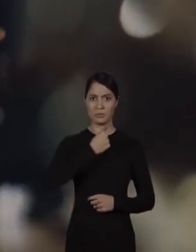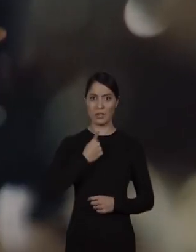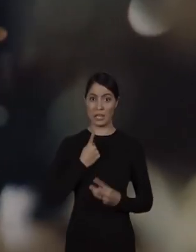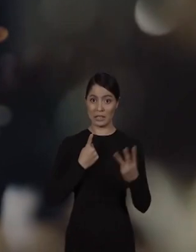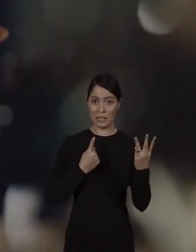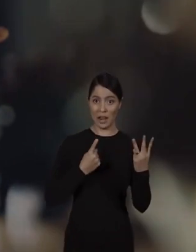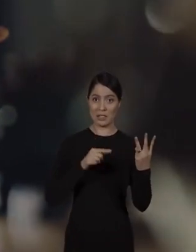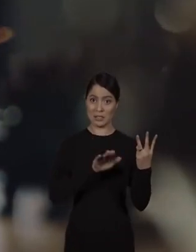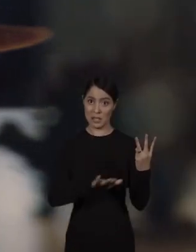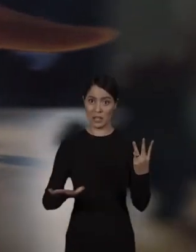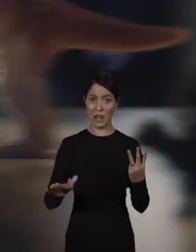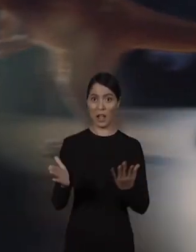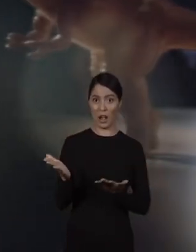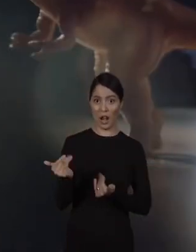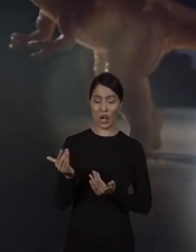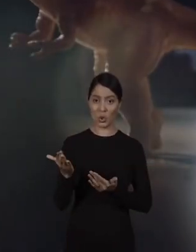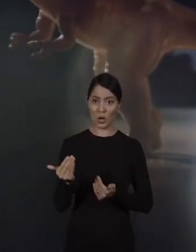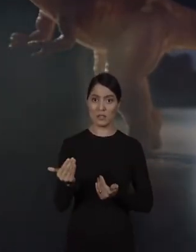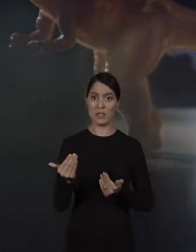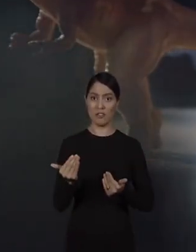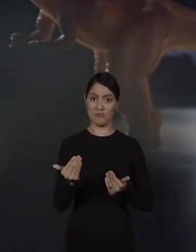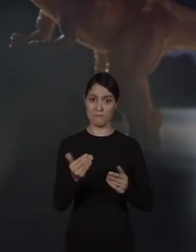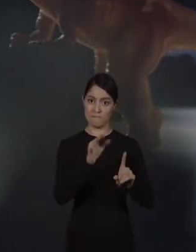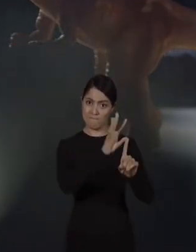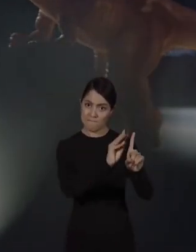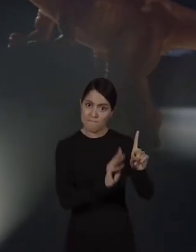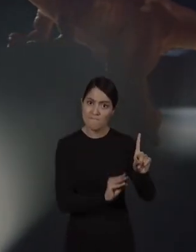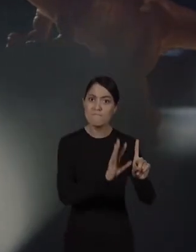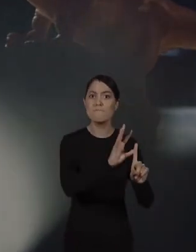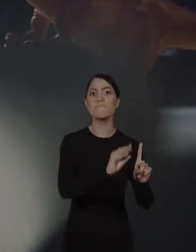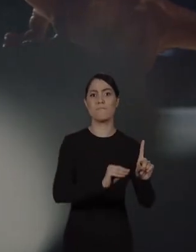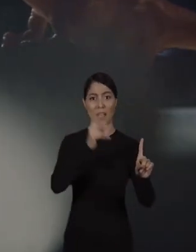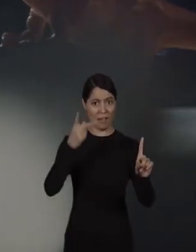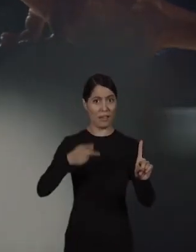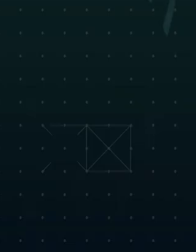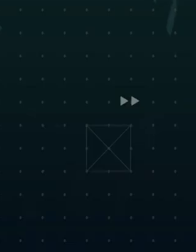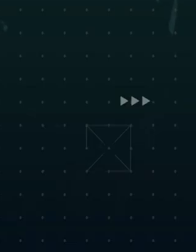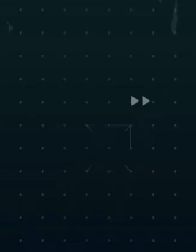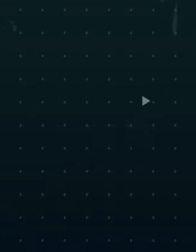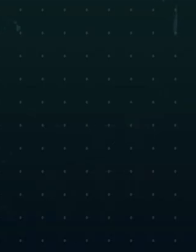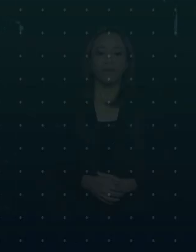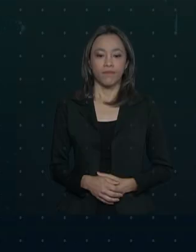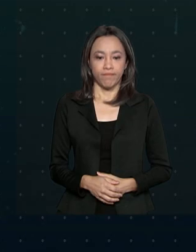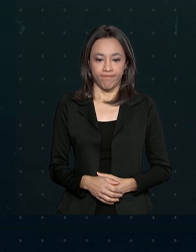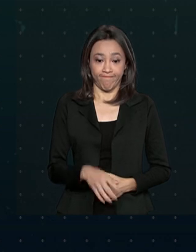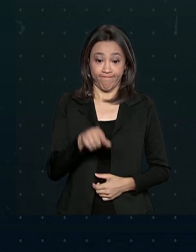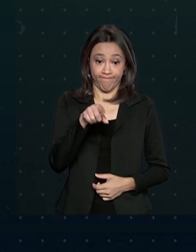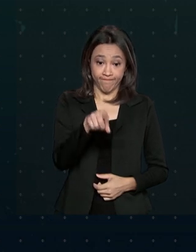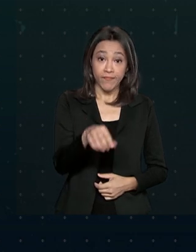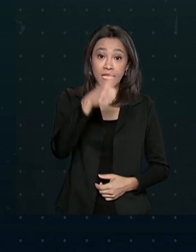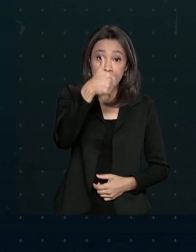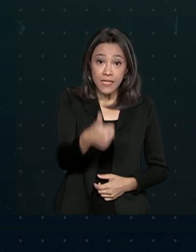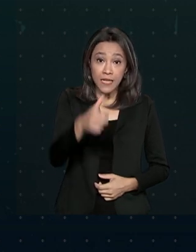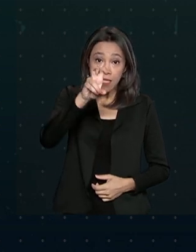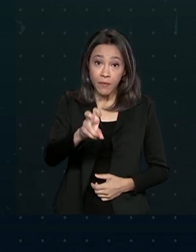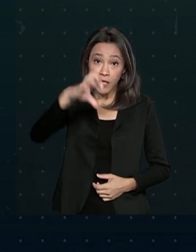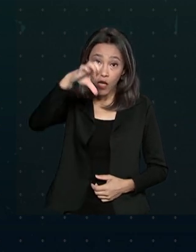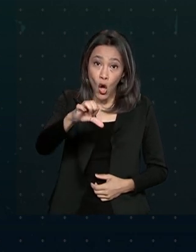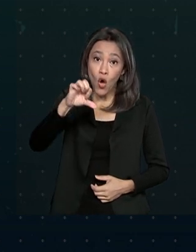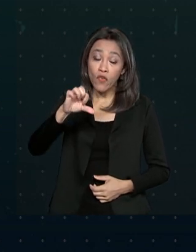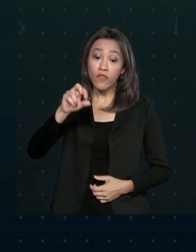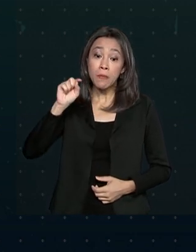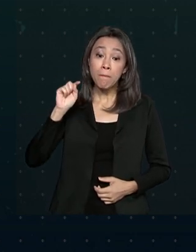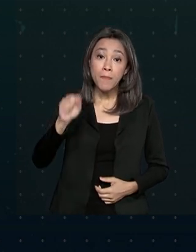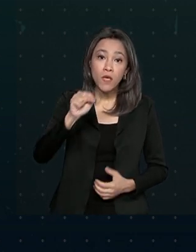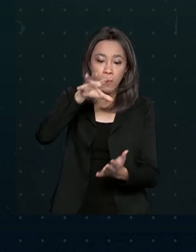A cada hora, três crianças e adolescentes são abusados no Brasil. Dos 159 mil registros